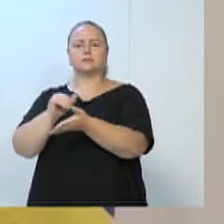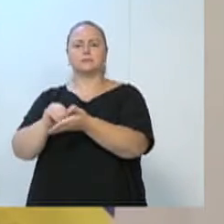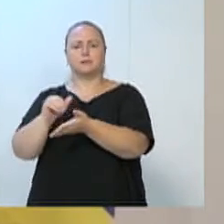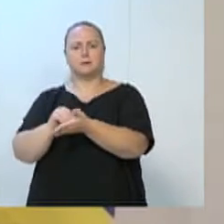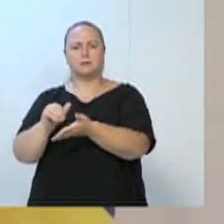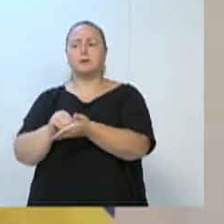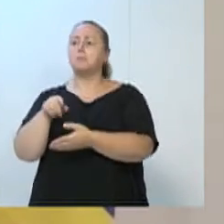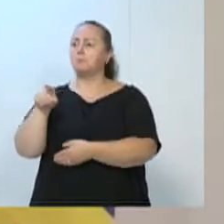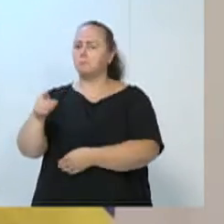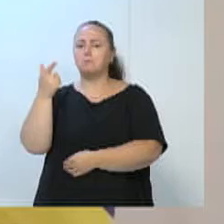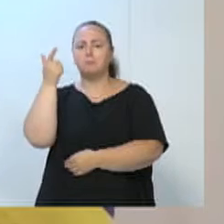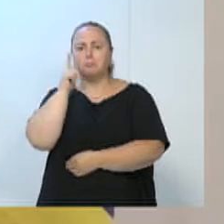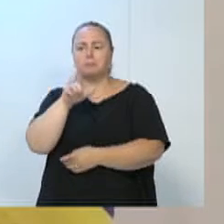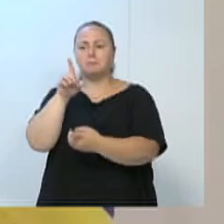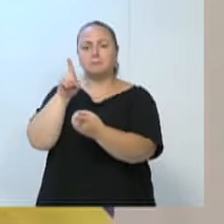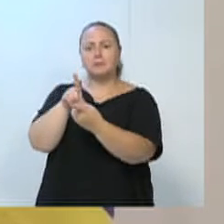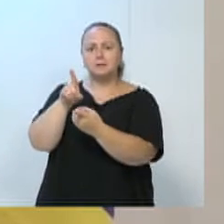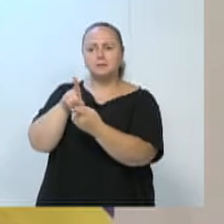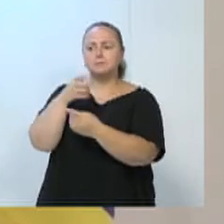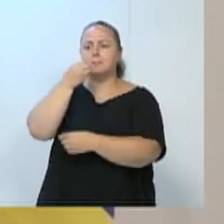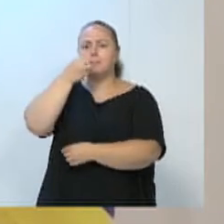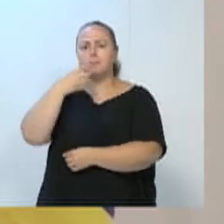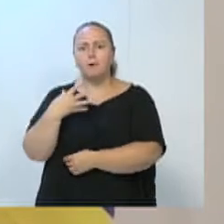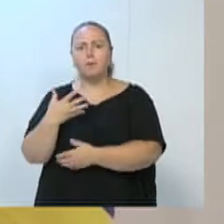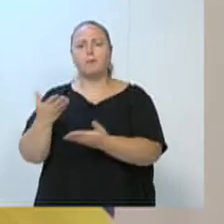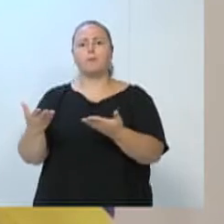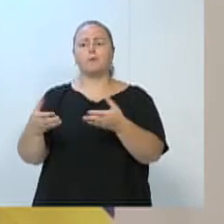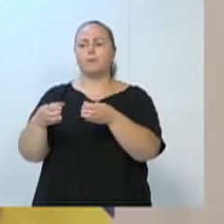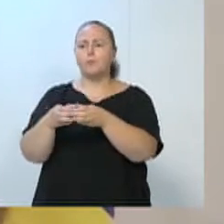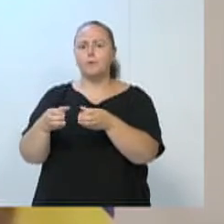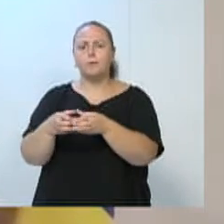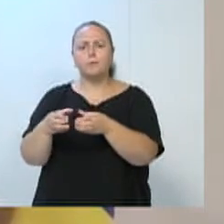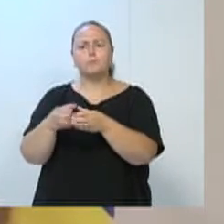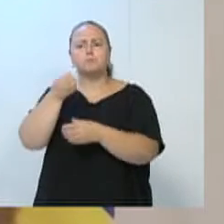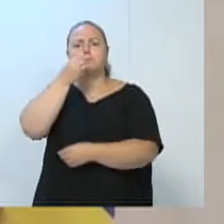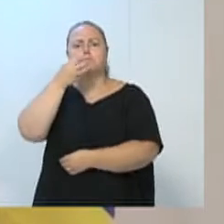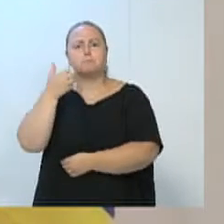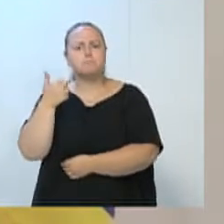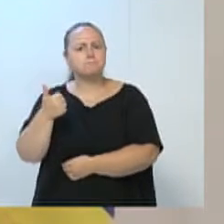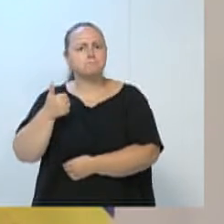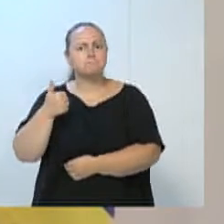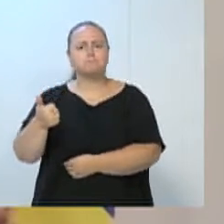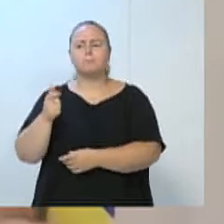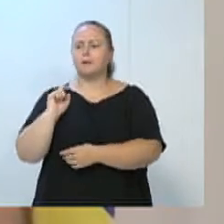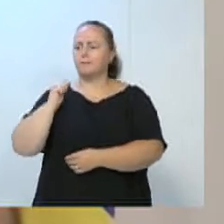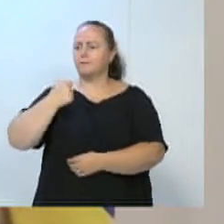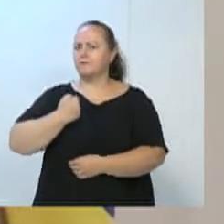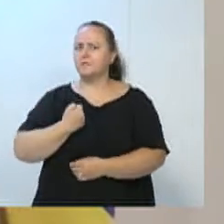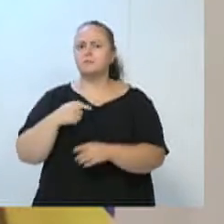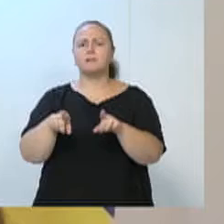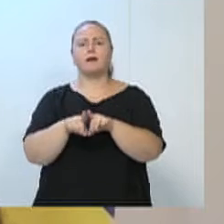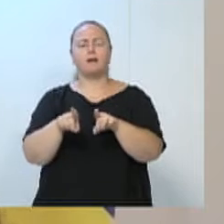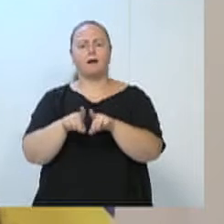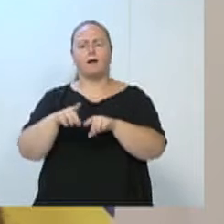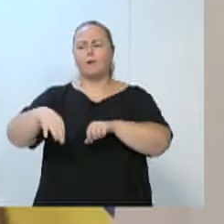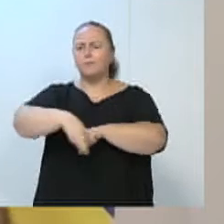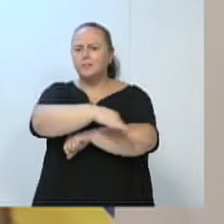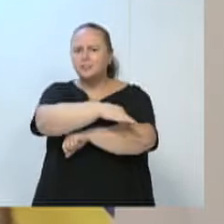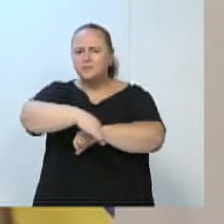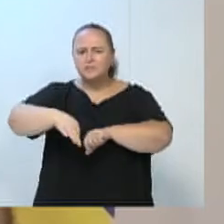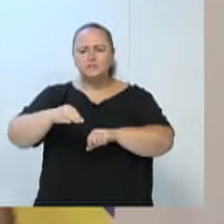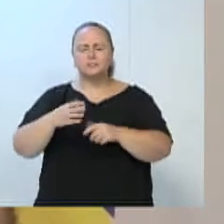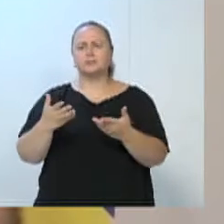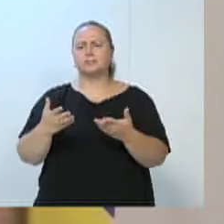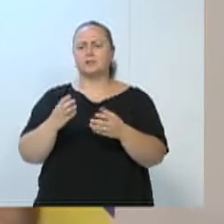atendidos pelo secretário, foram muito bem atendidos pela equipe que estava lá, foram muito bem atendidos pelo fiscal Zequinha, que ali está, e todos os engenheiros, que